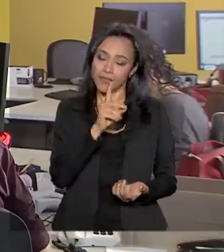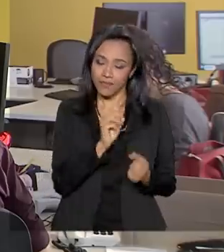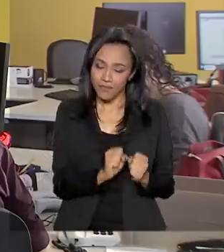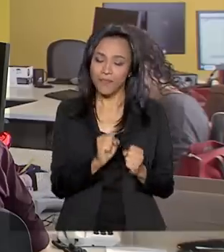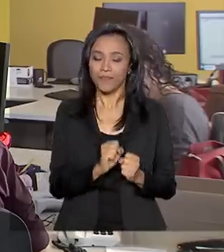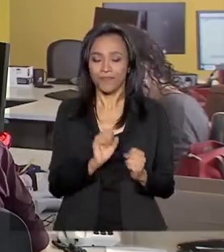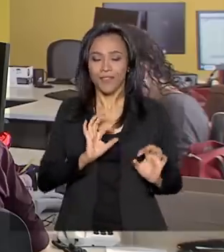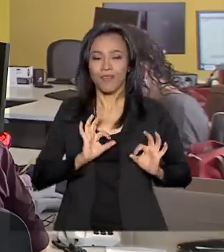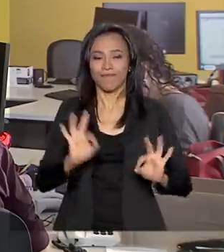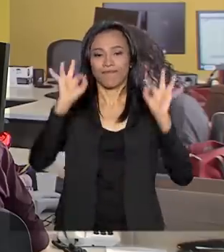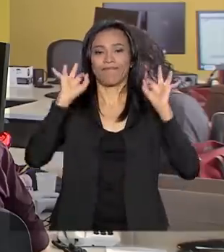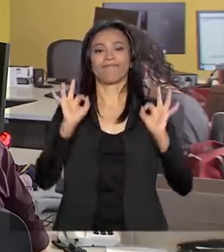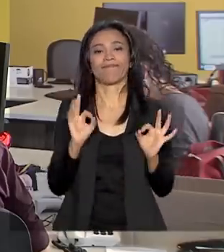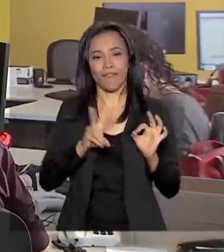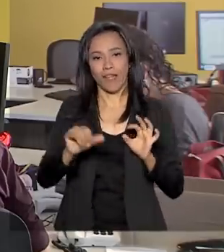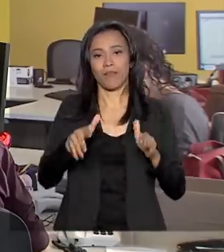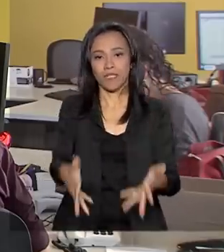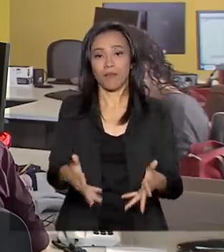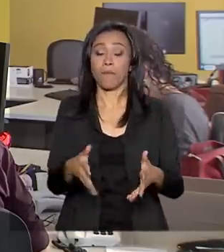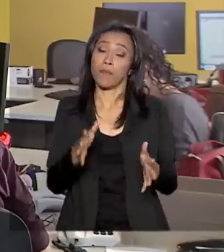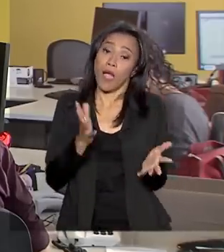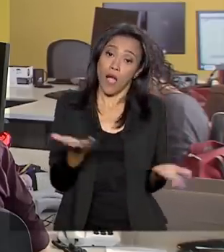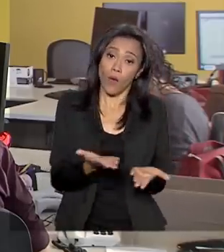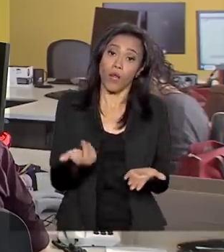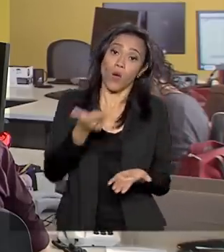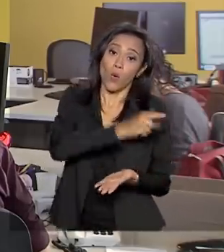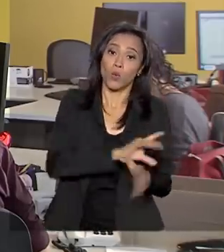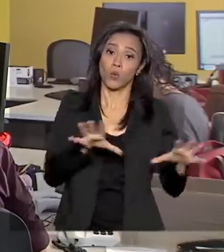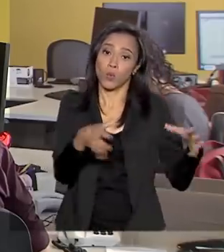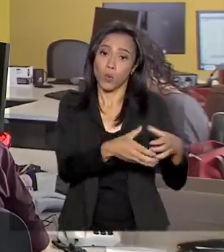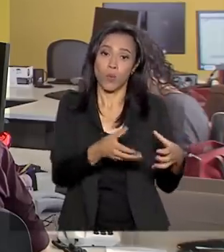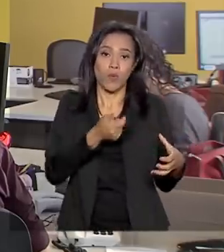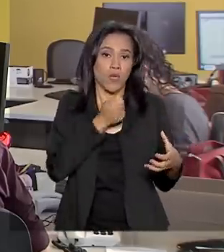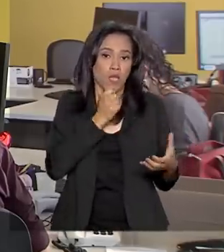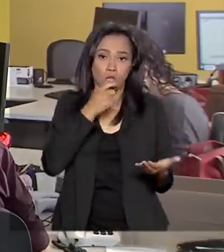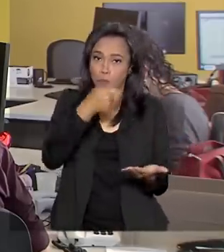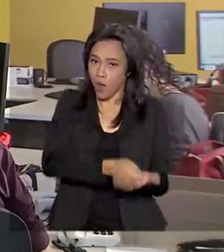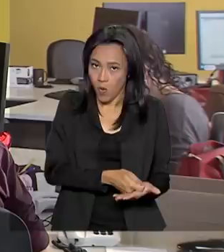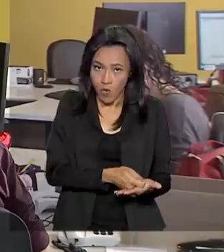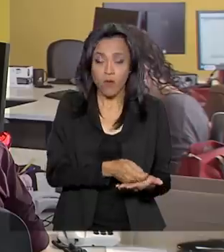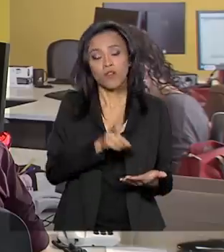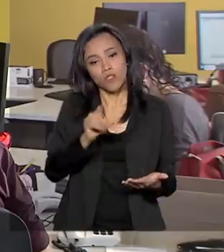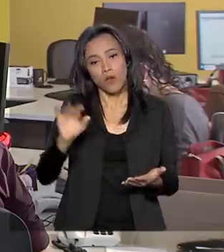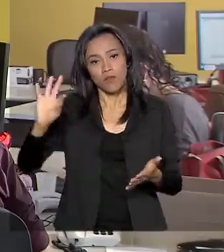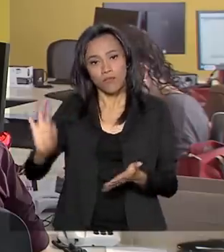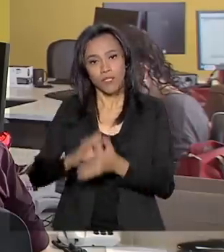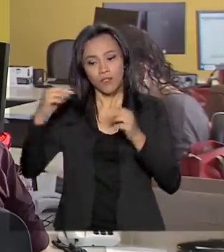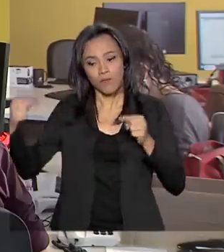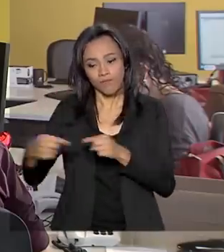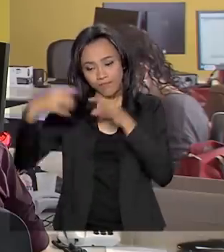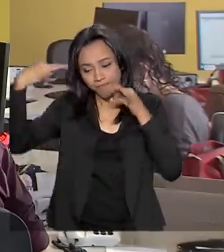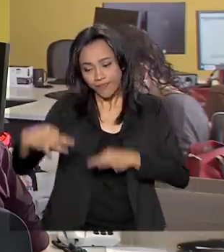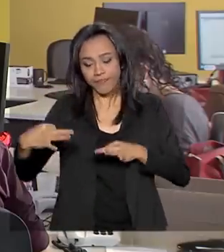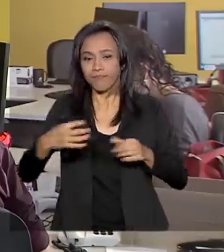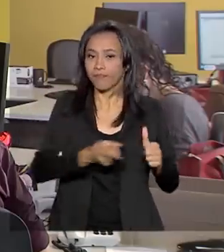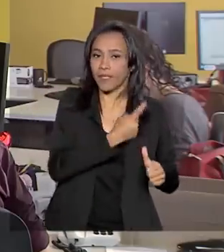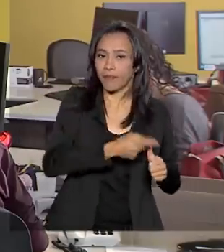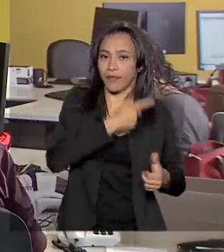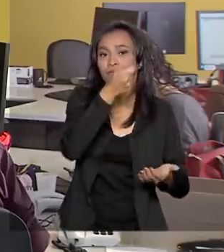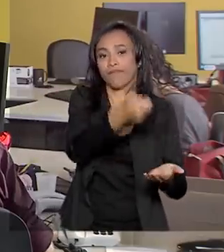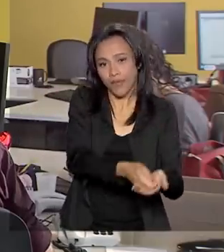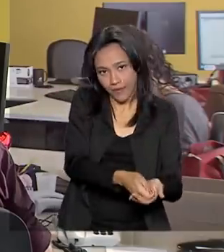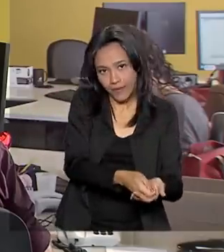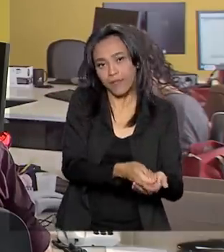a participação confirmada. Já os participantes que pagam o boleto só terão a inscrição confirmada após a compensação bancária,